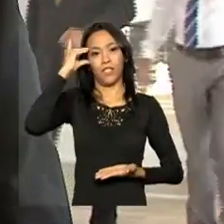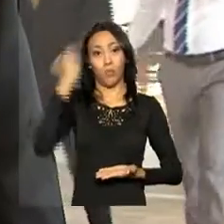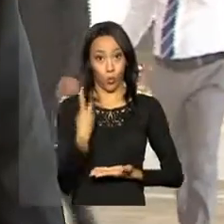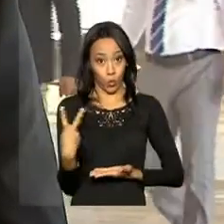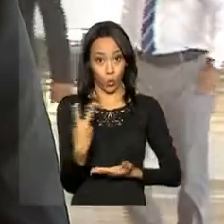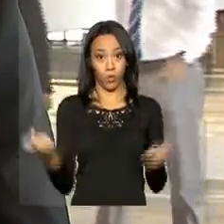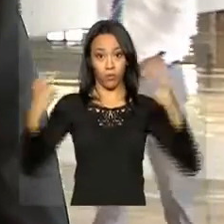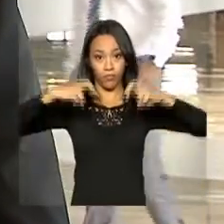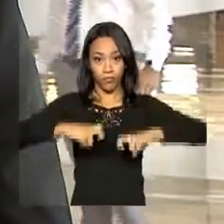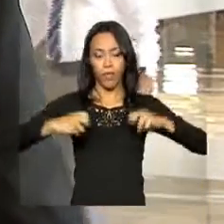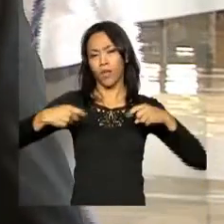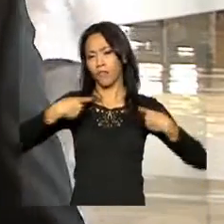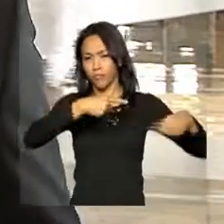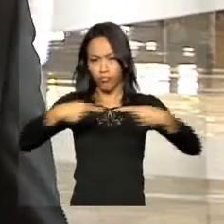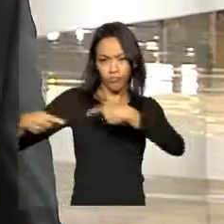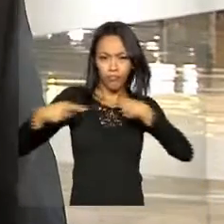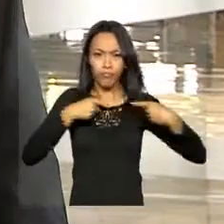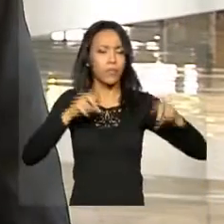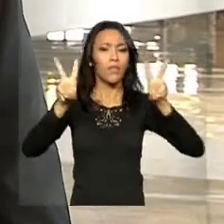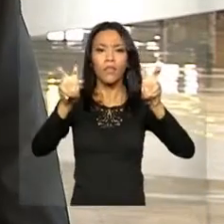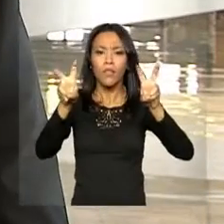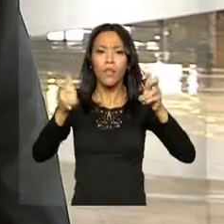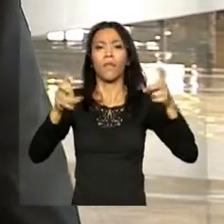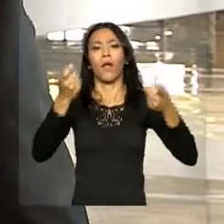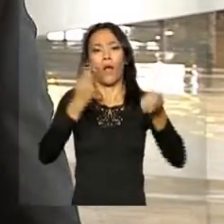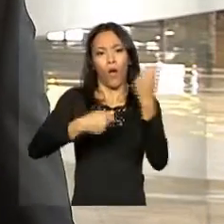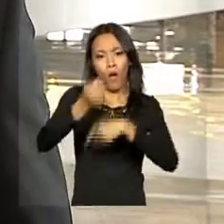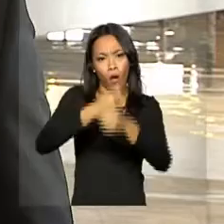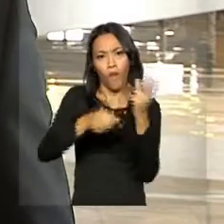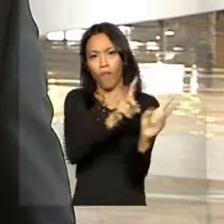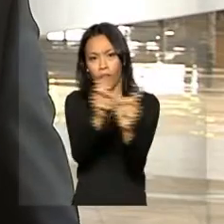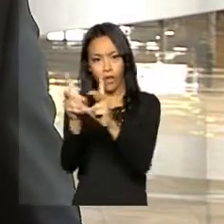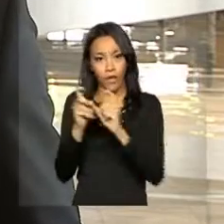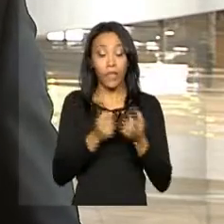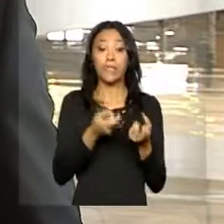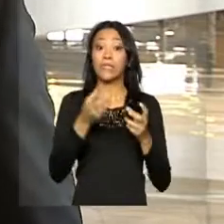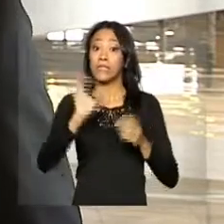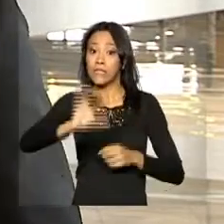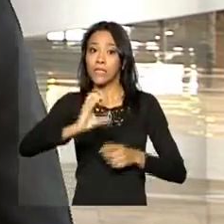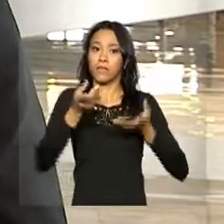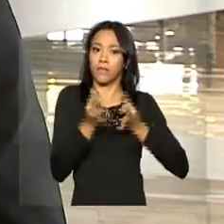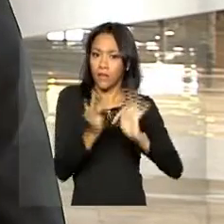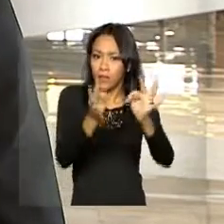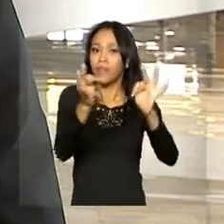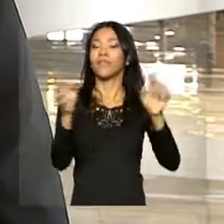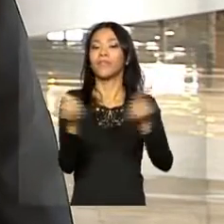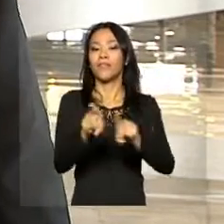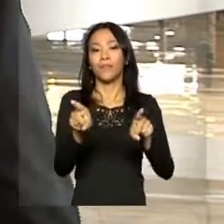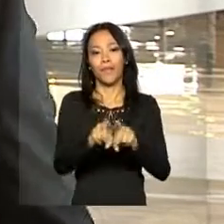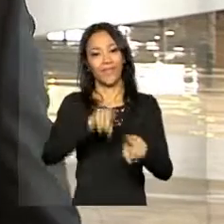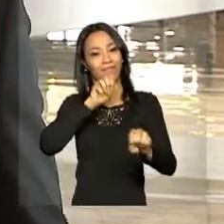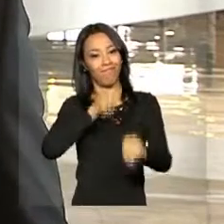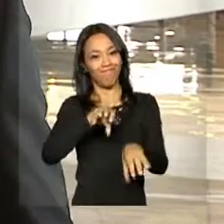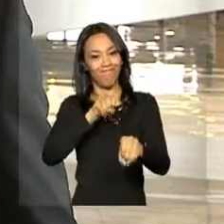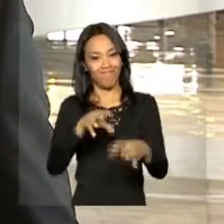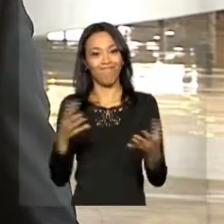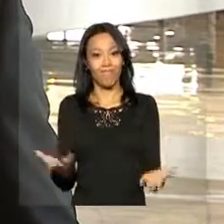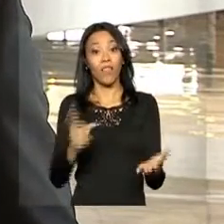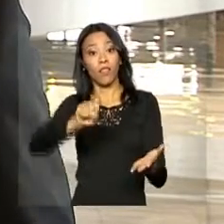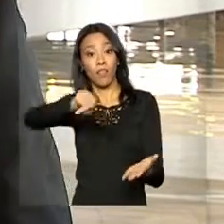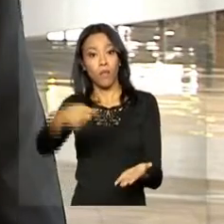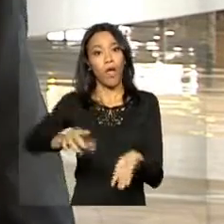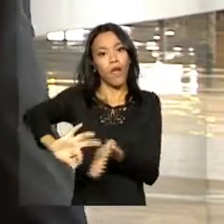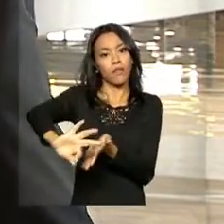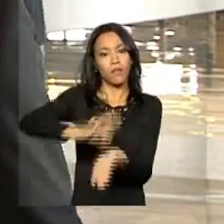vão discutir temas relacionados ao comércio e investimentos, ciência e tecnologia e educação. Também será assinado um